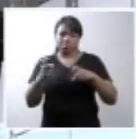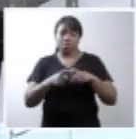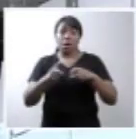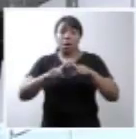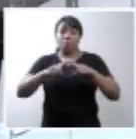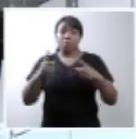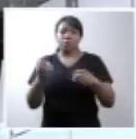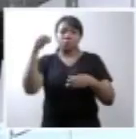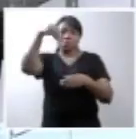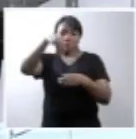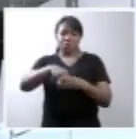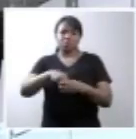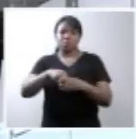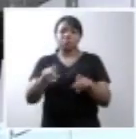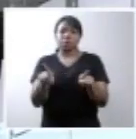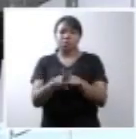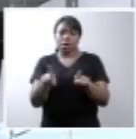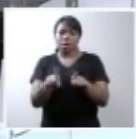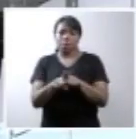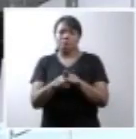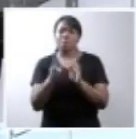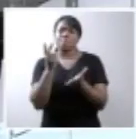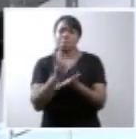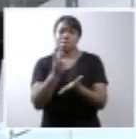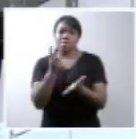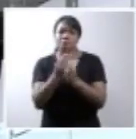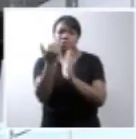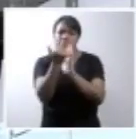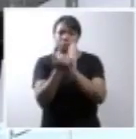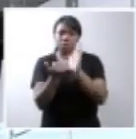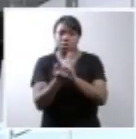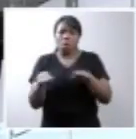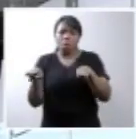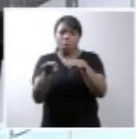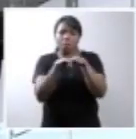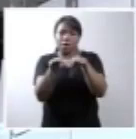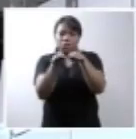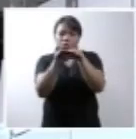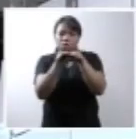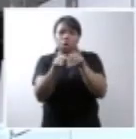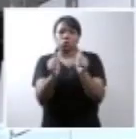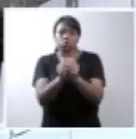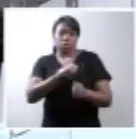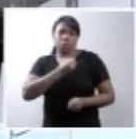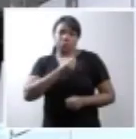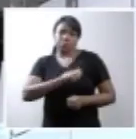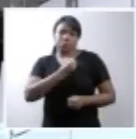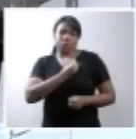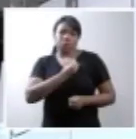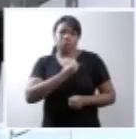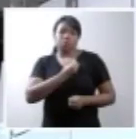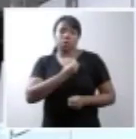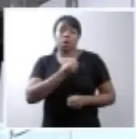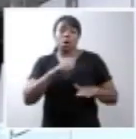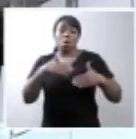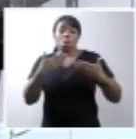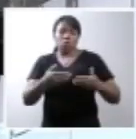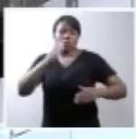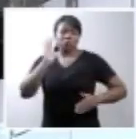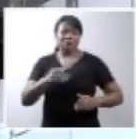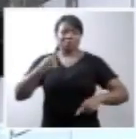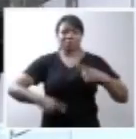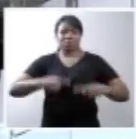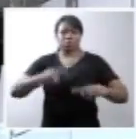fossem incluídas na mesma categoria de incompatibilidade com a vida, a partir da qual se discute